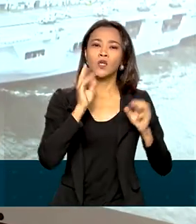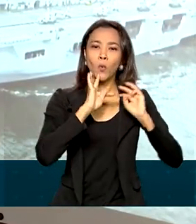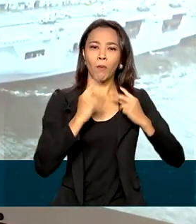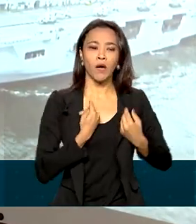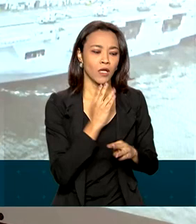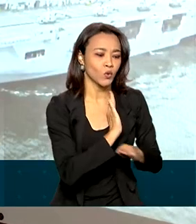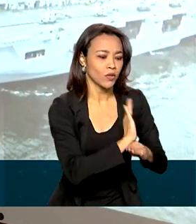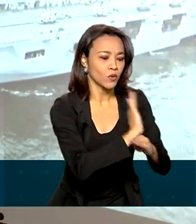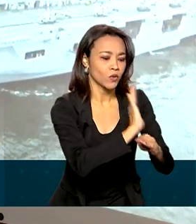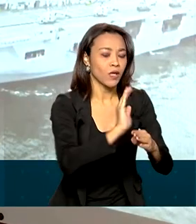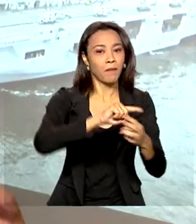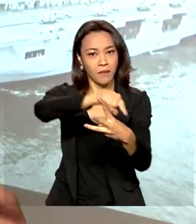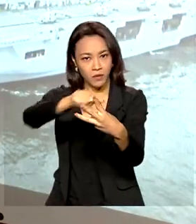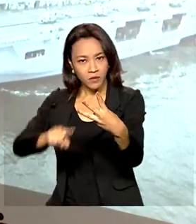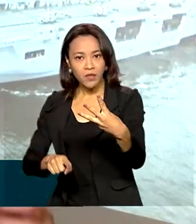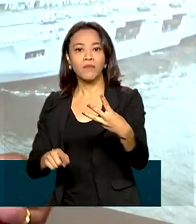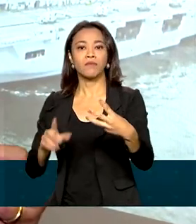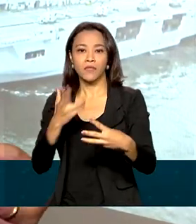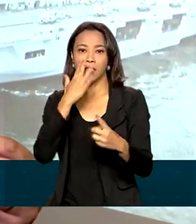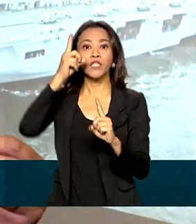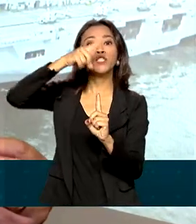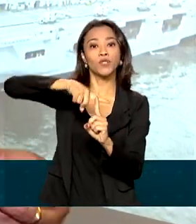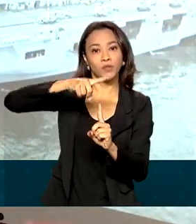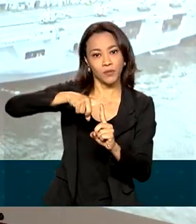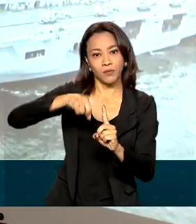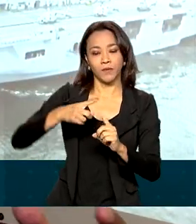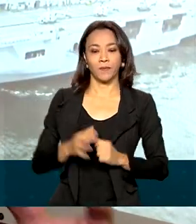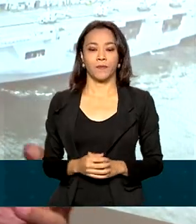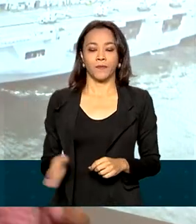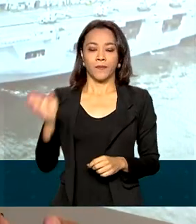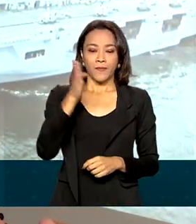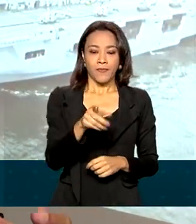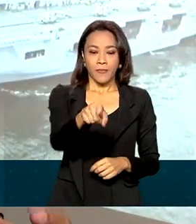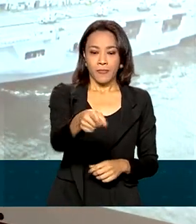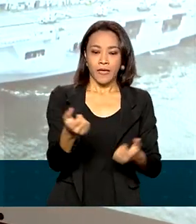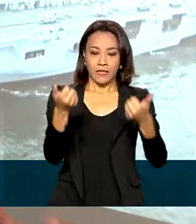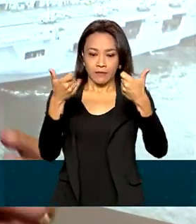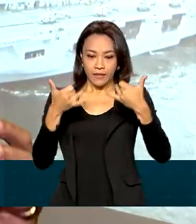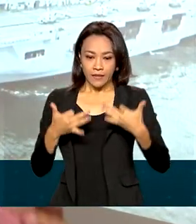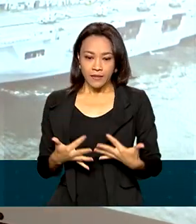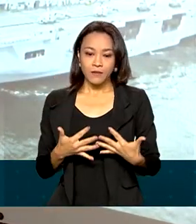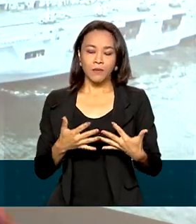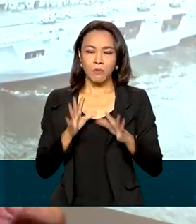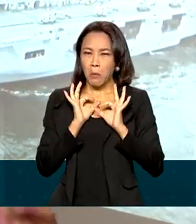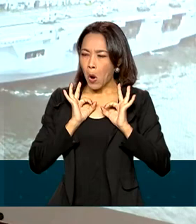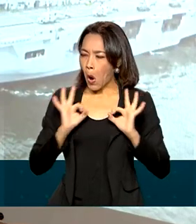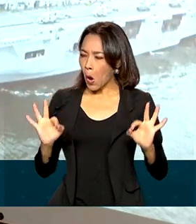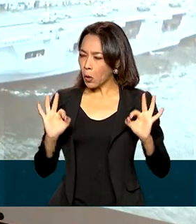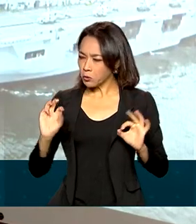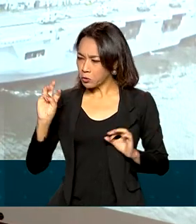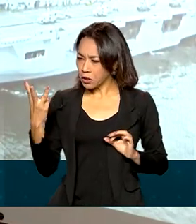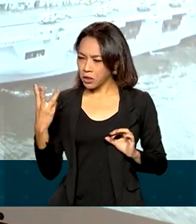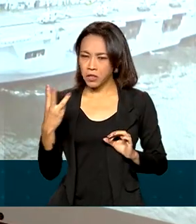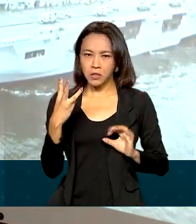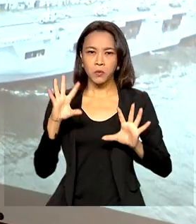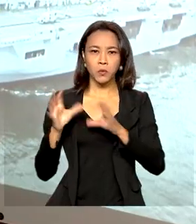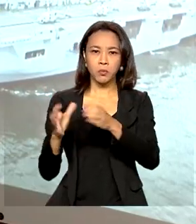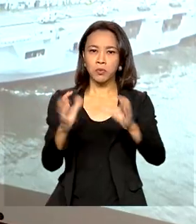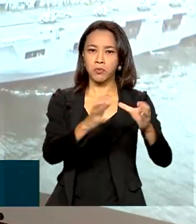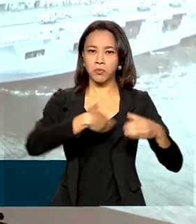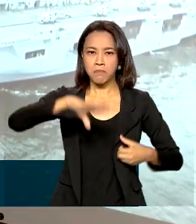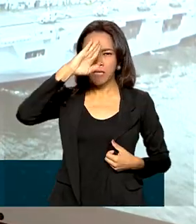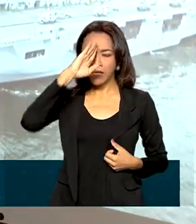O que nós ganhamos mais é a fantástica interoperabilidade entre as Forças Armadas Brasileiras.